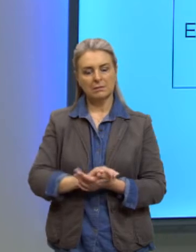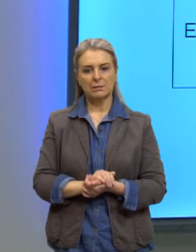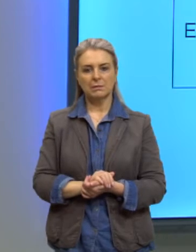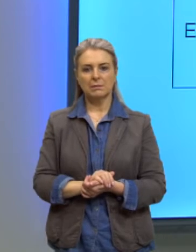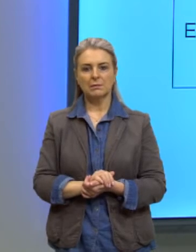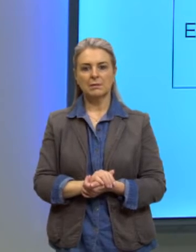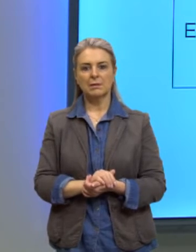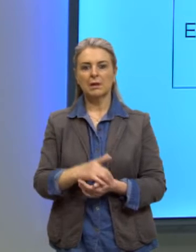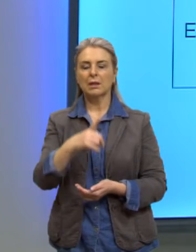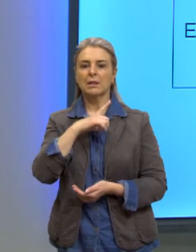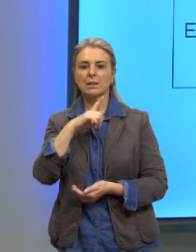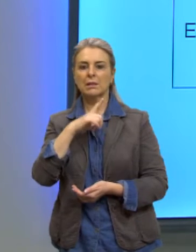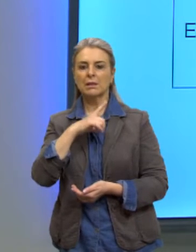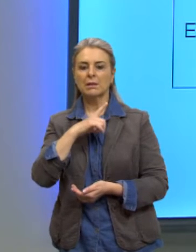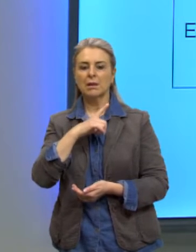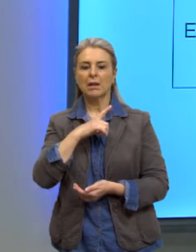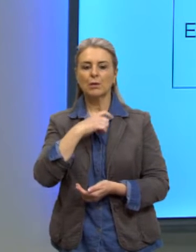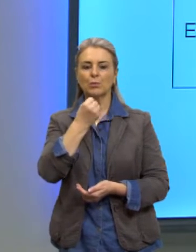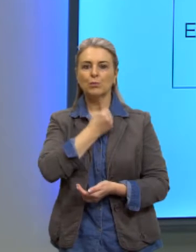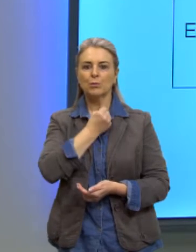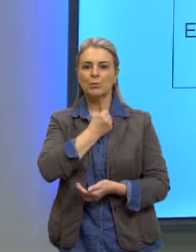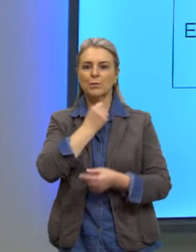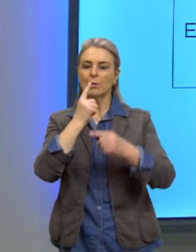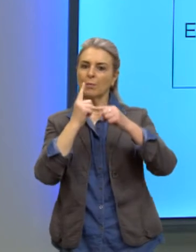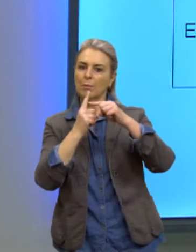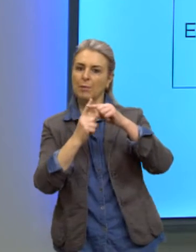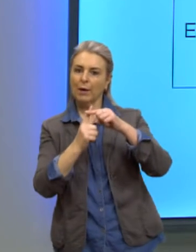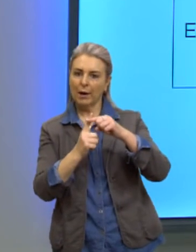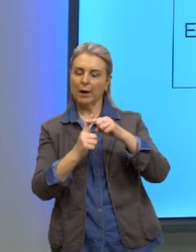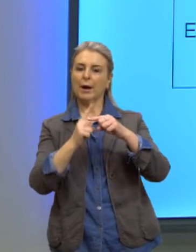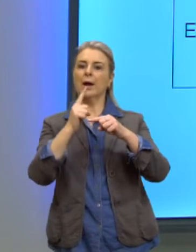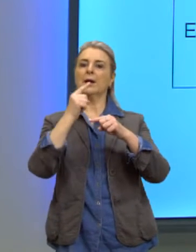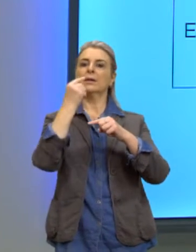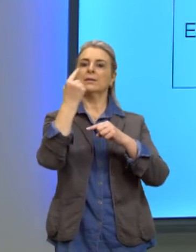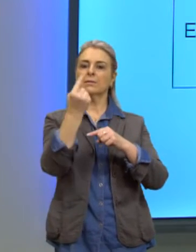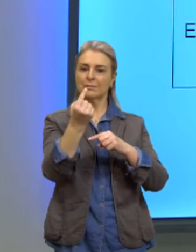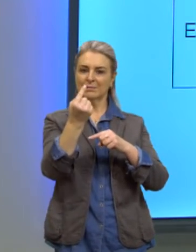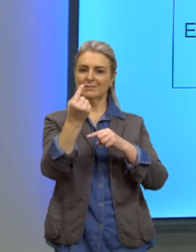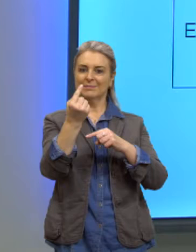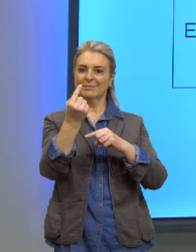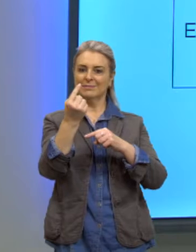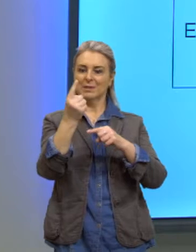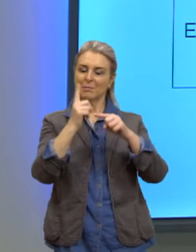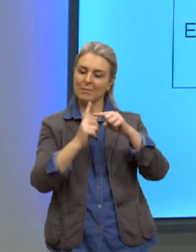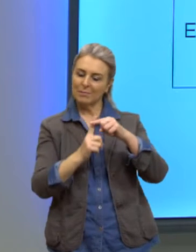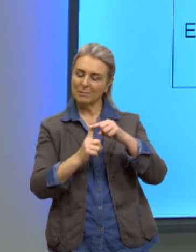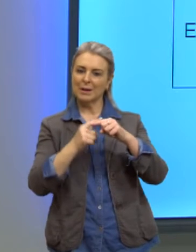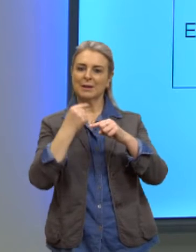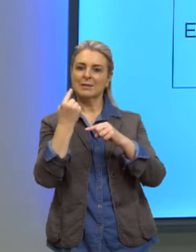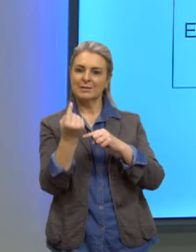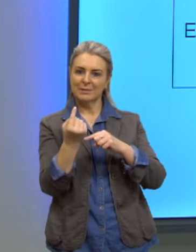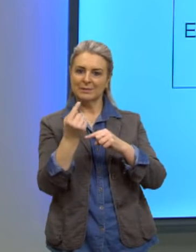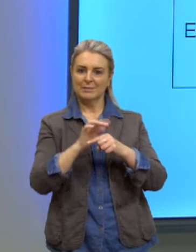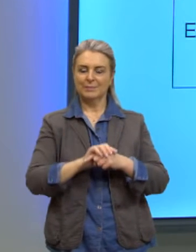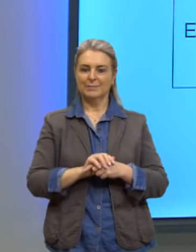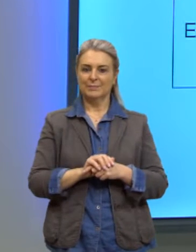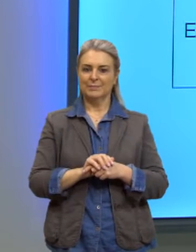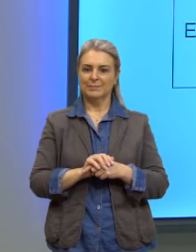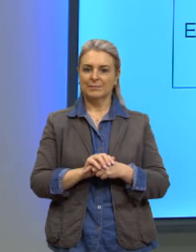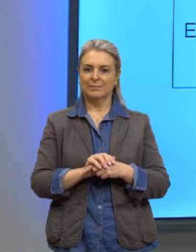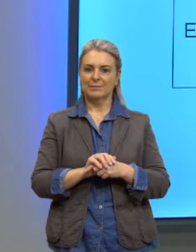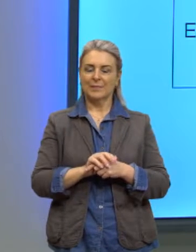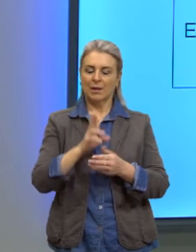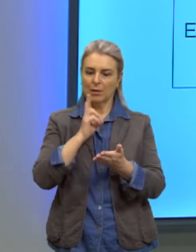e onde vamos obter cada termo adicionando-se uma constante ao termo anterior, que foi o eu acabei de falar para vocês. Essa